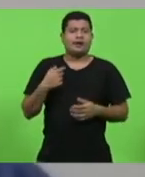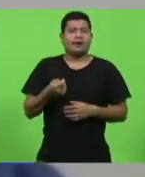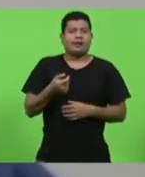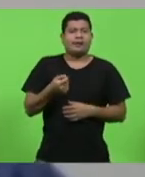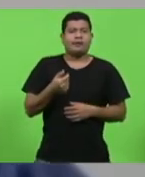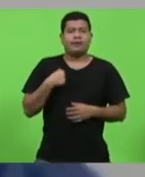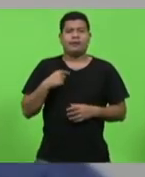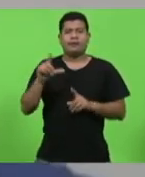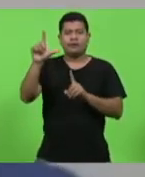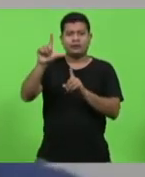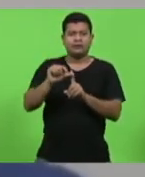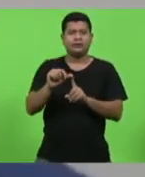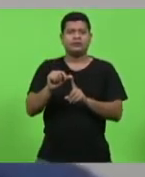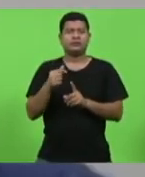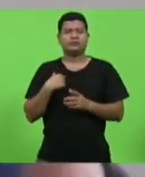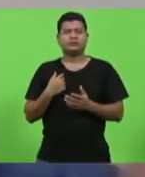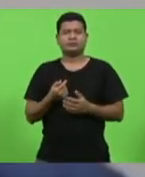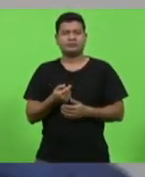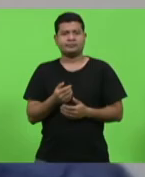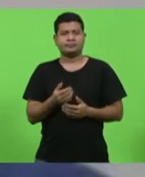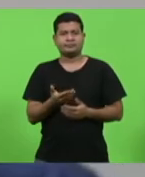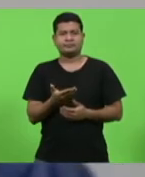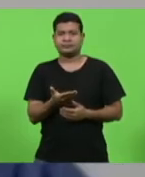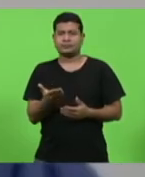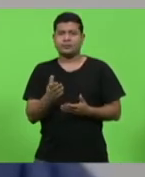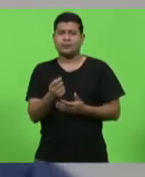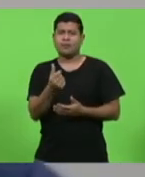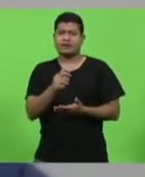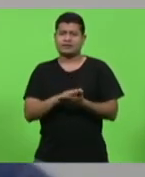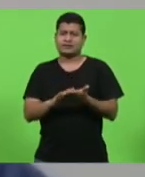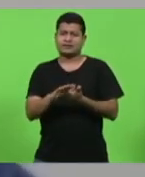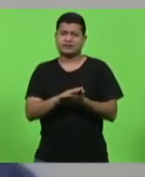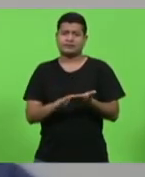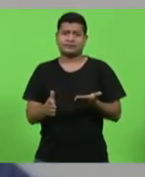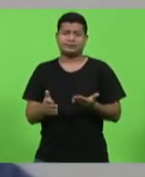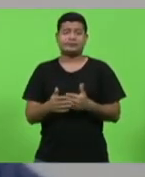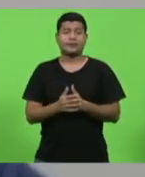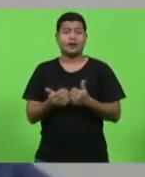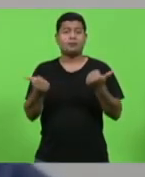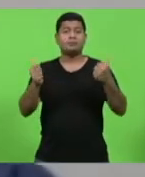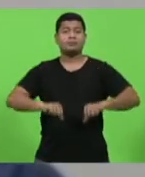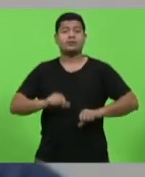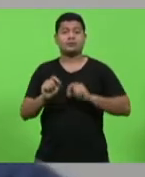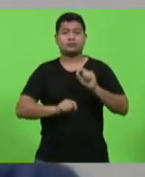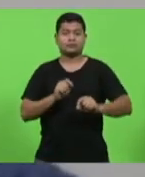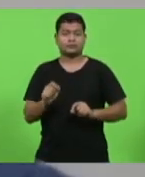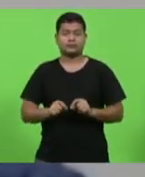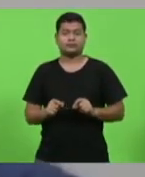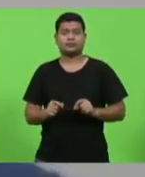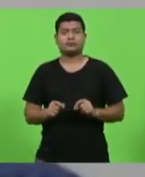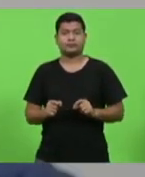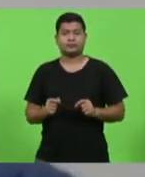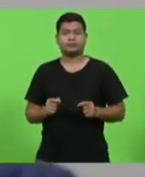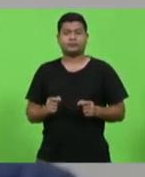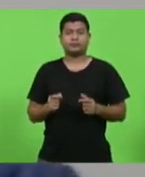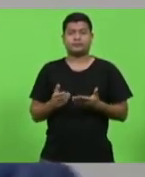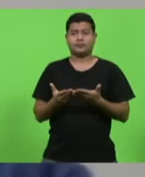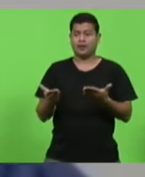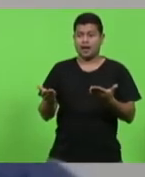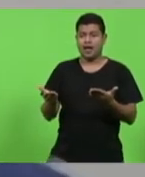caiu basicamente quase que nada. E pior, foram os empregados